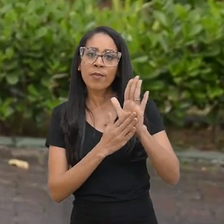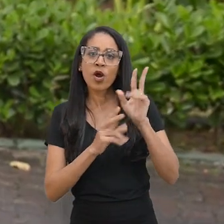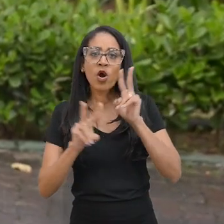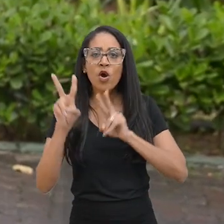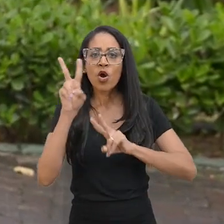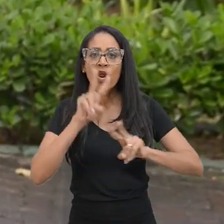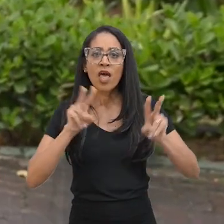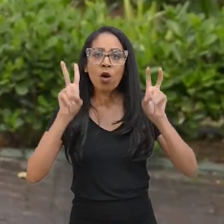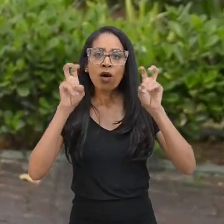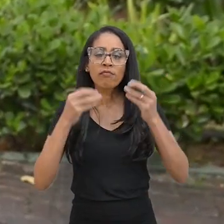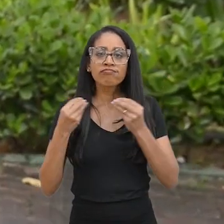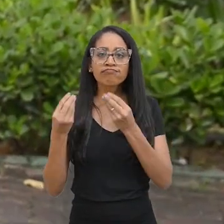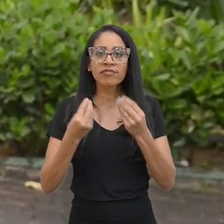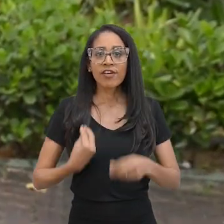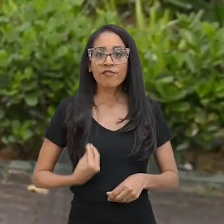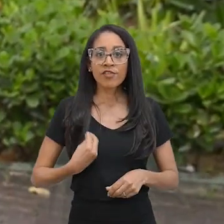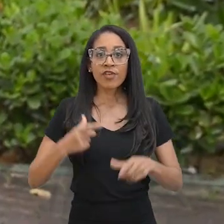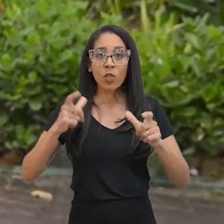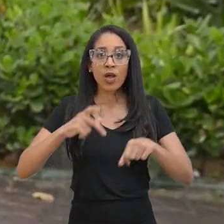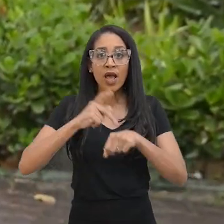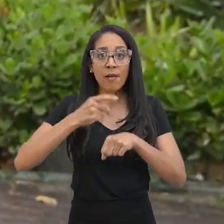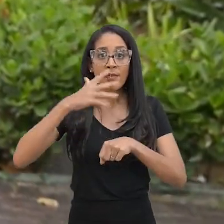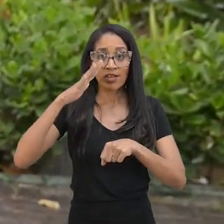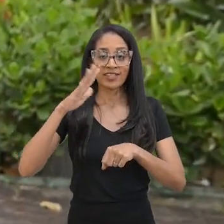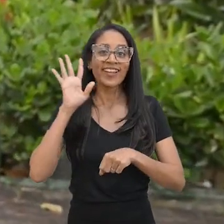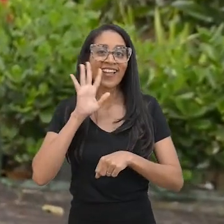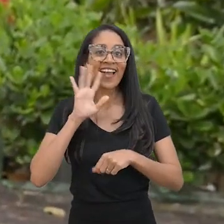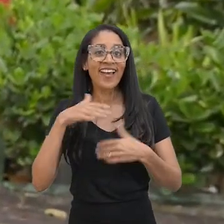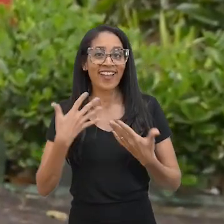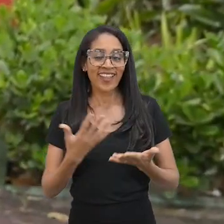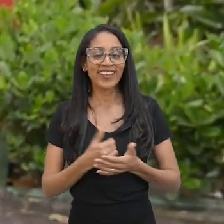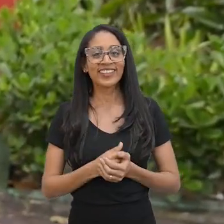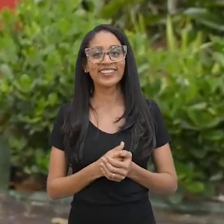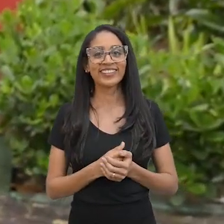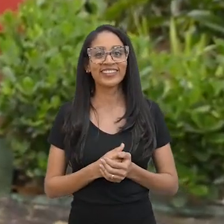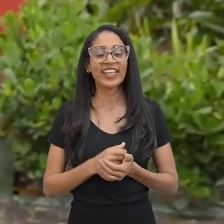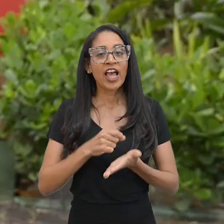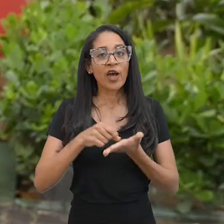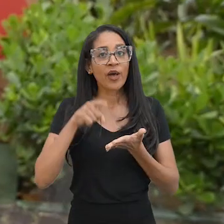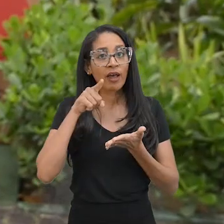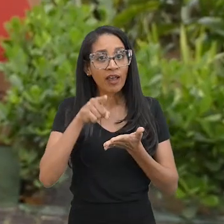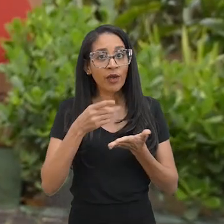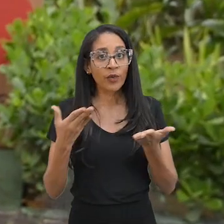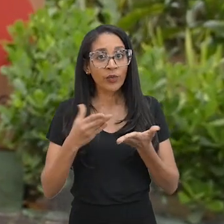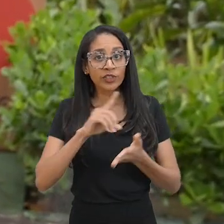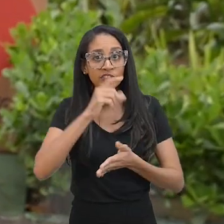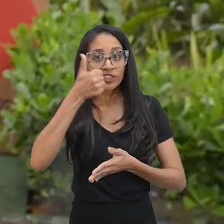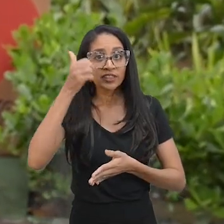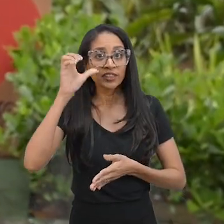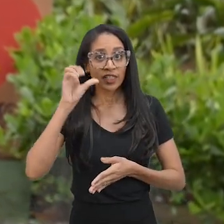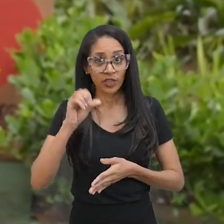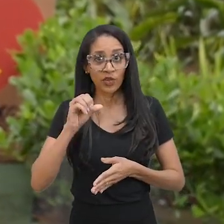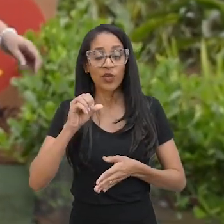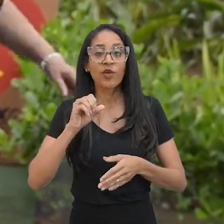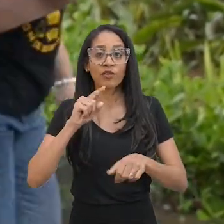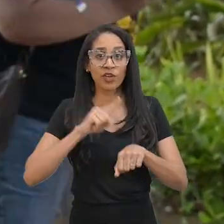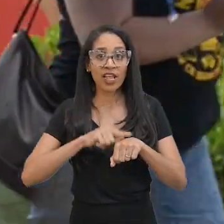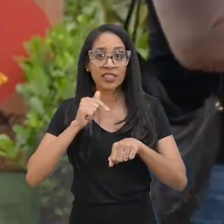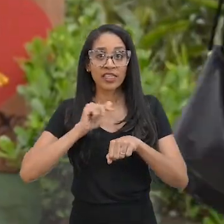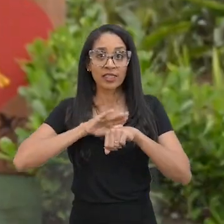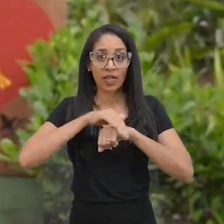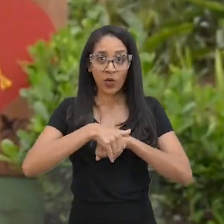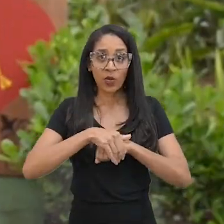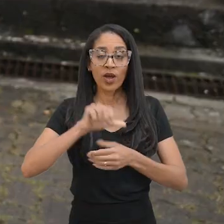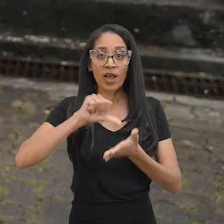essência de viver na Chapada Diamantina. Legal, né? Anota aí. Hoje, dia 19, às 19 horas, no Campus 23,